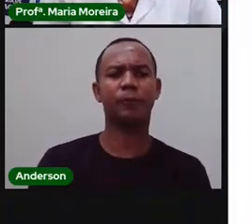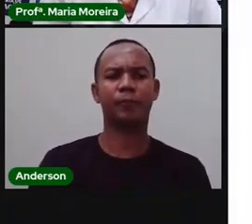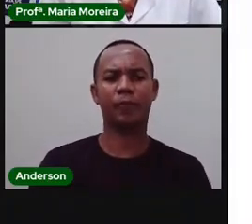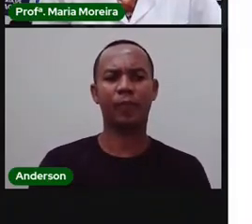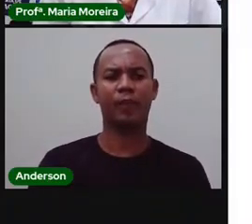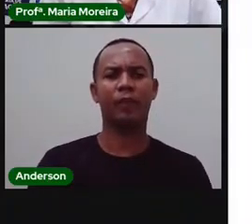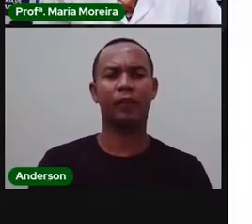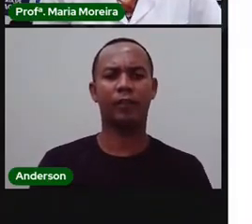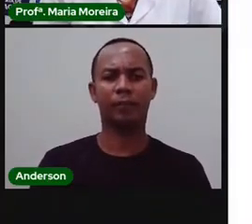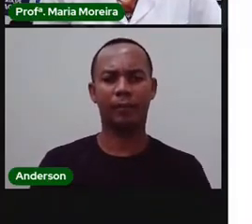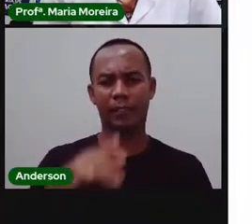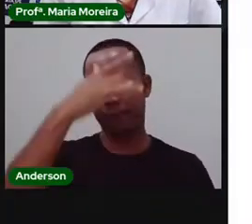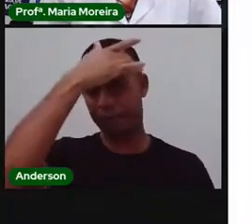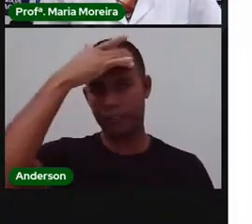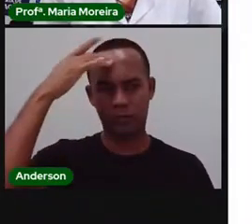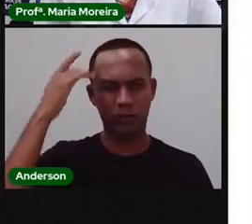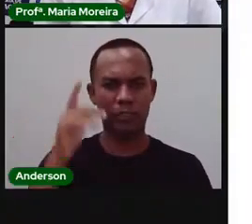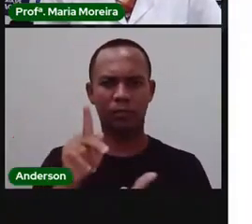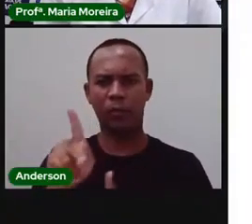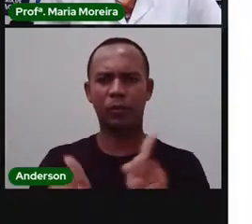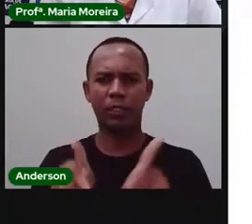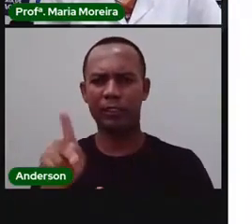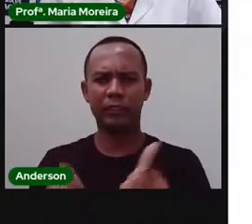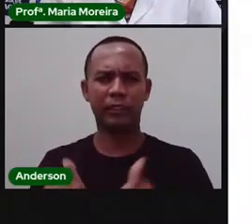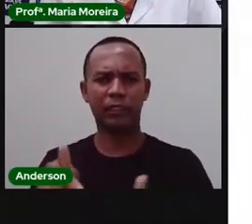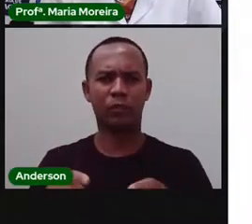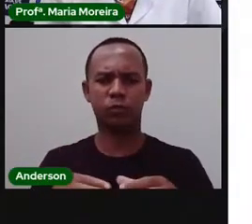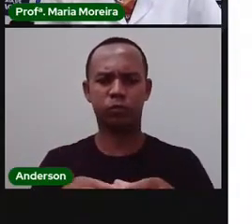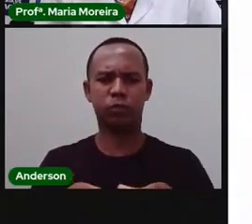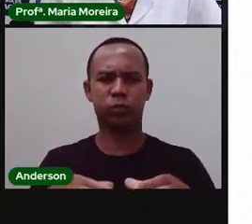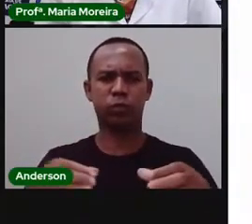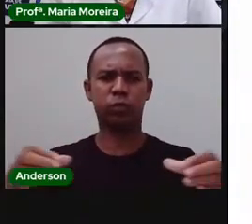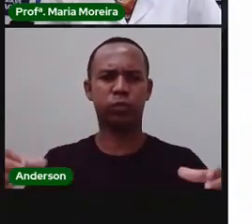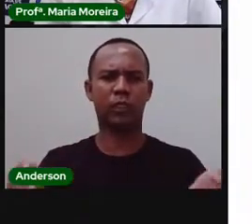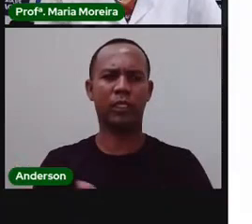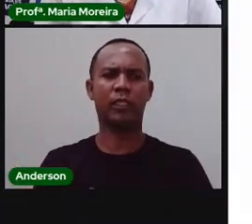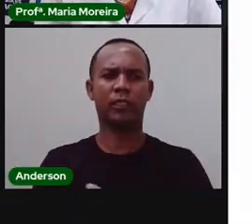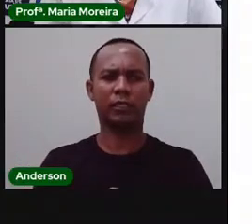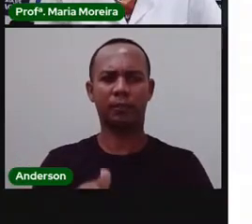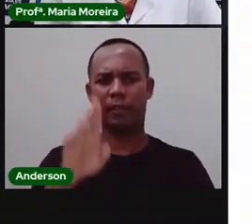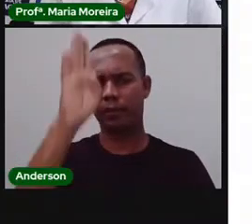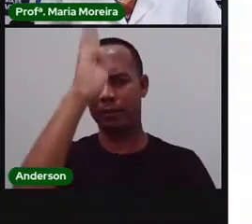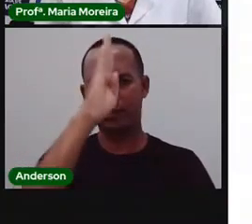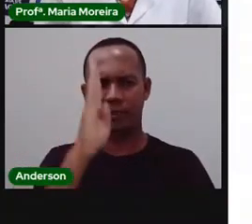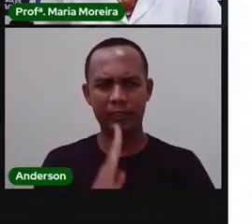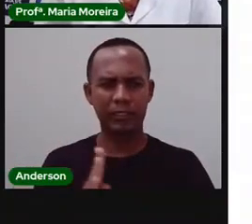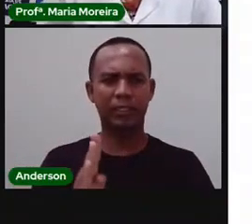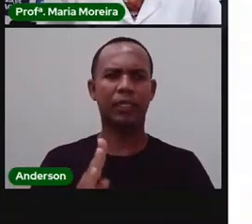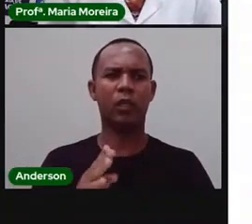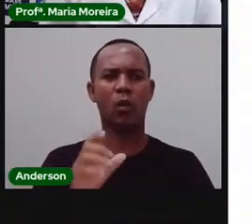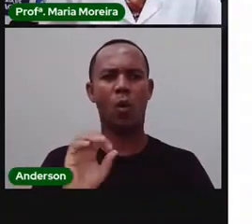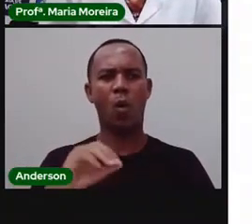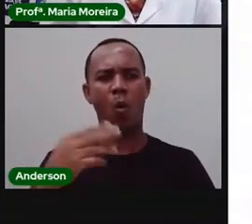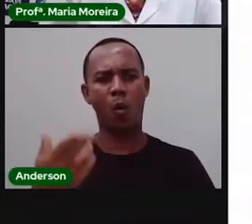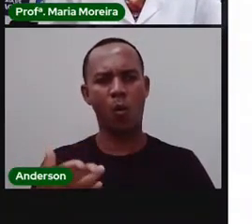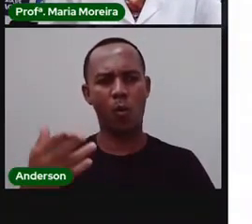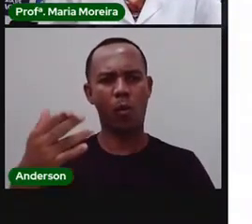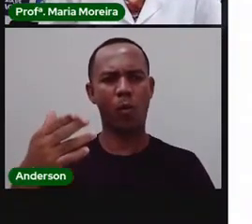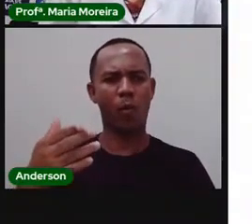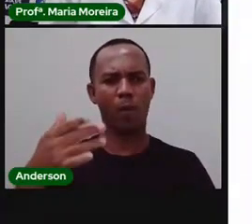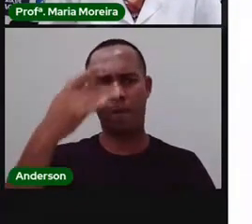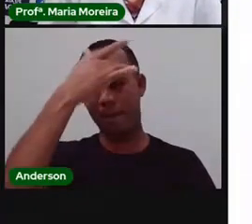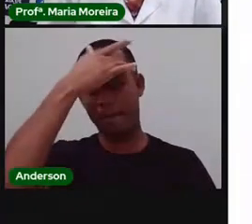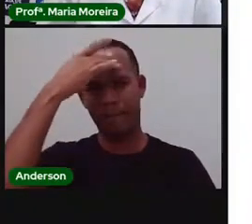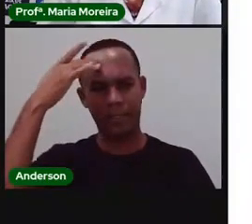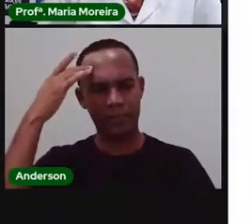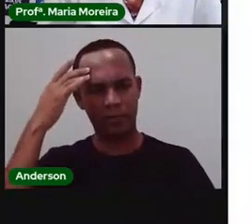atender a população que crescia somada à chegada de brasileiros e estrangeiros que adotaram feira de